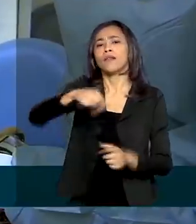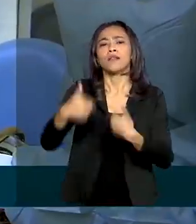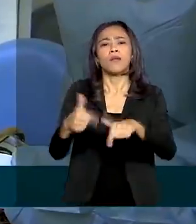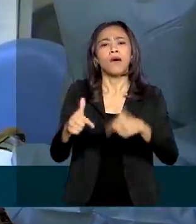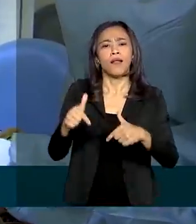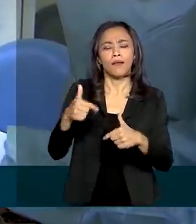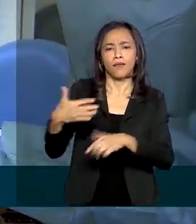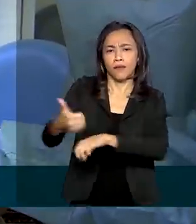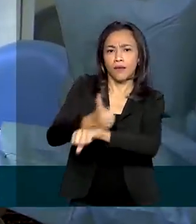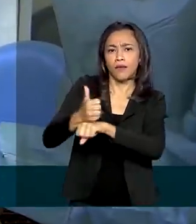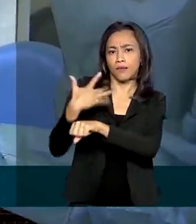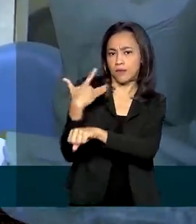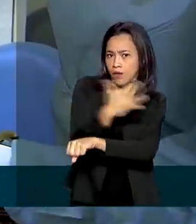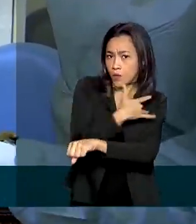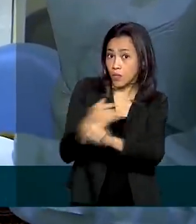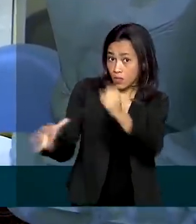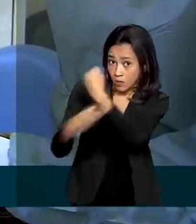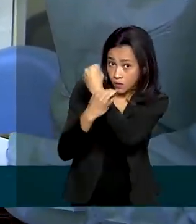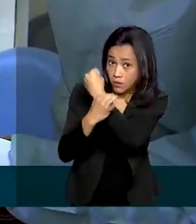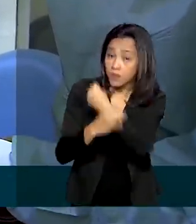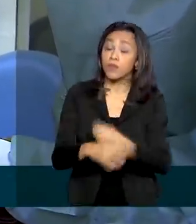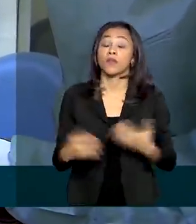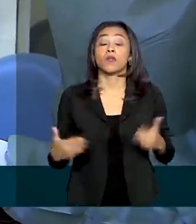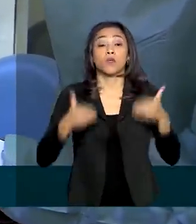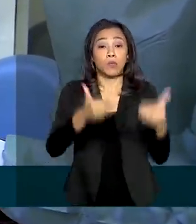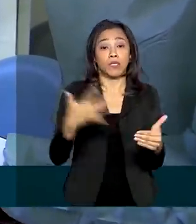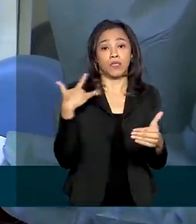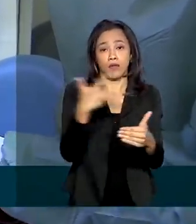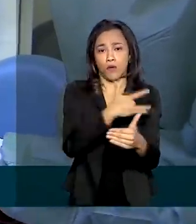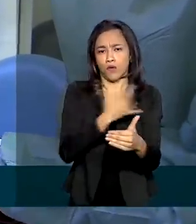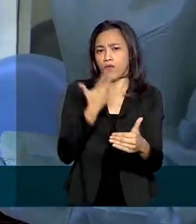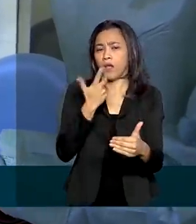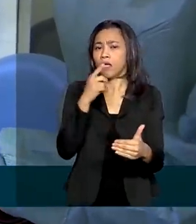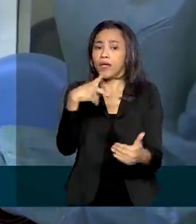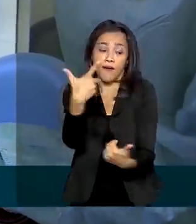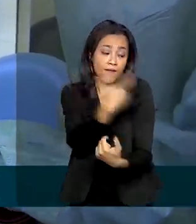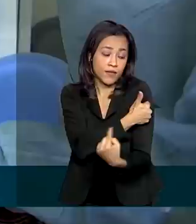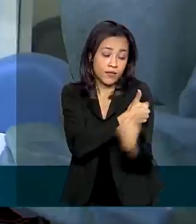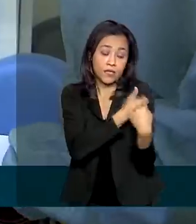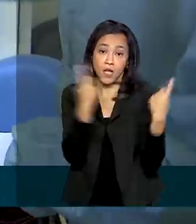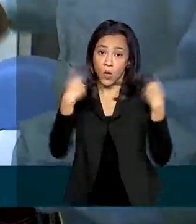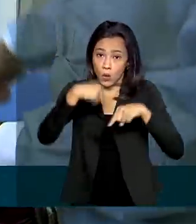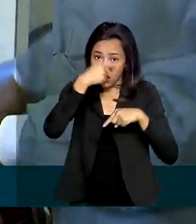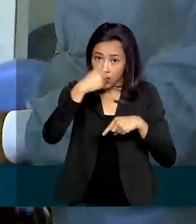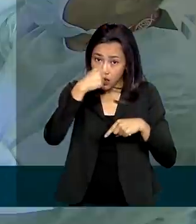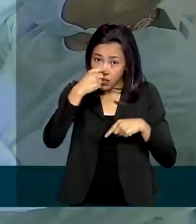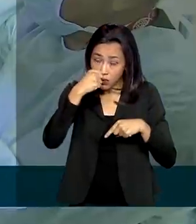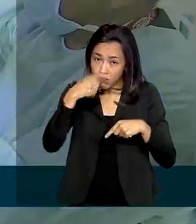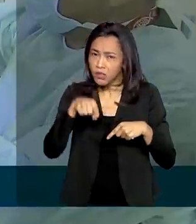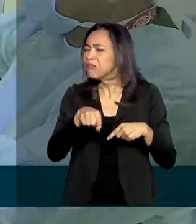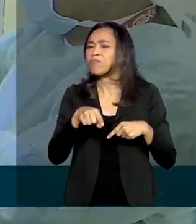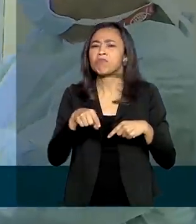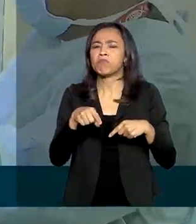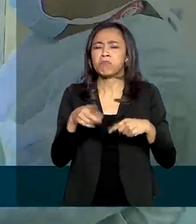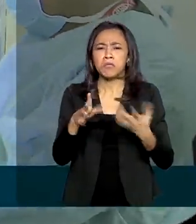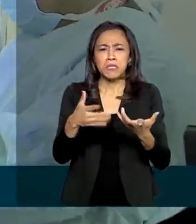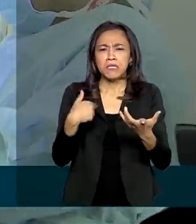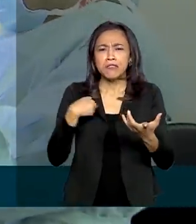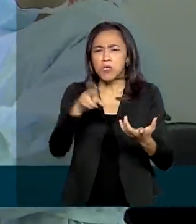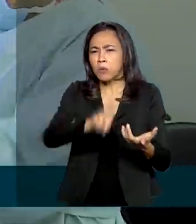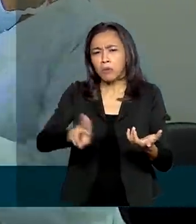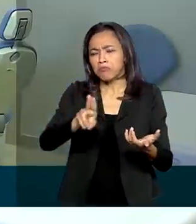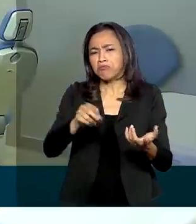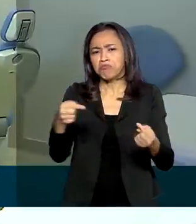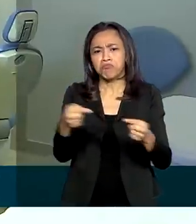saúde e segurança. O Ministério da Saúde destaca que a vacina contra a gripe não tem eficácia contra o coronavírus,